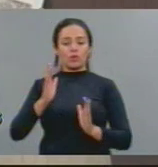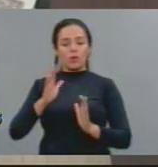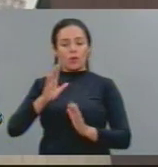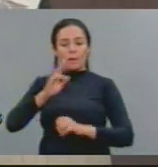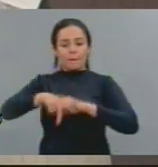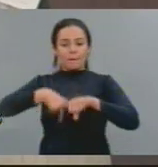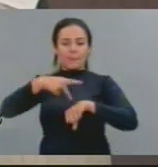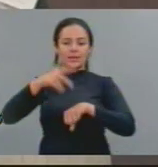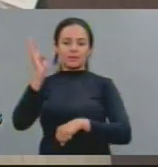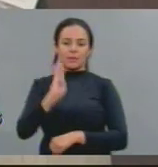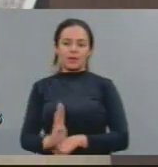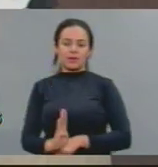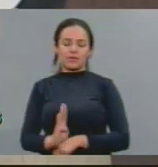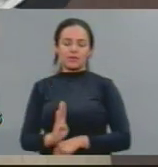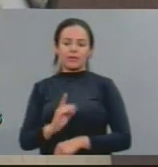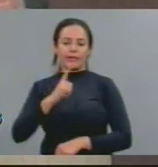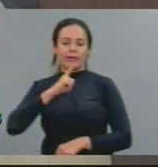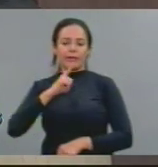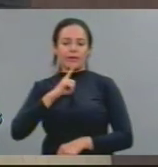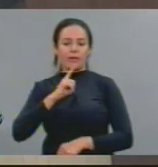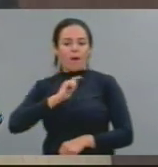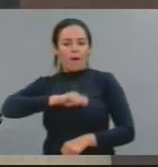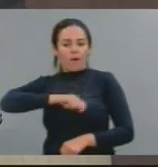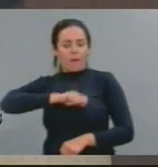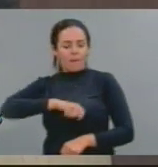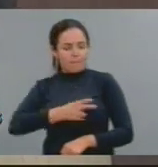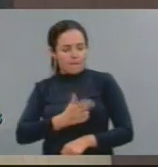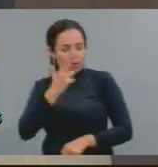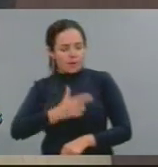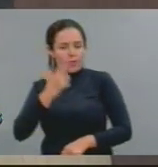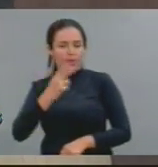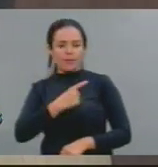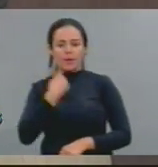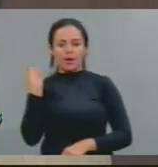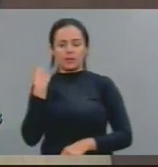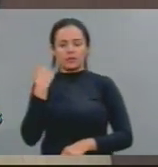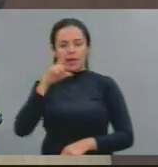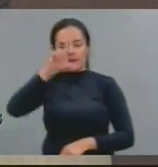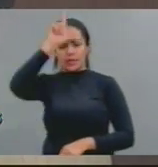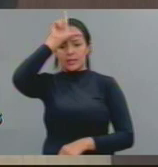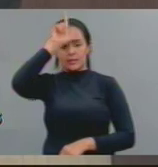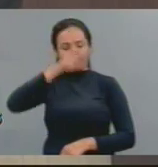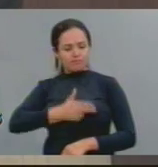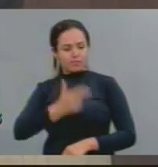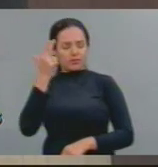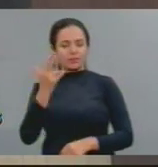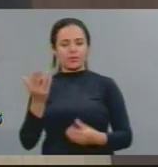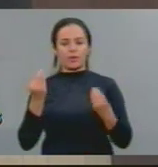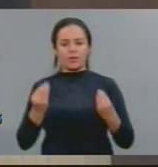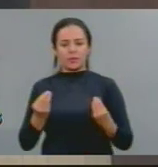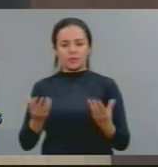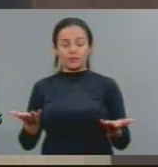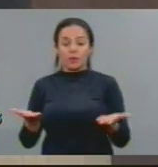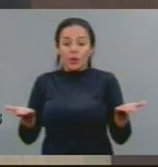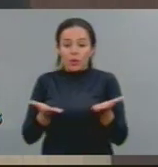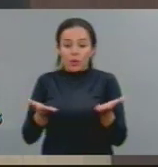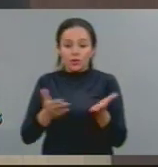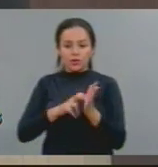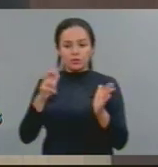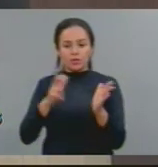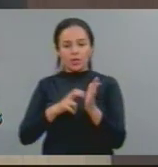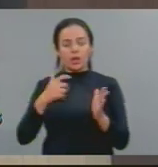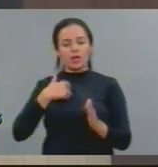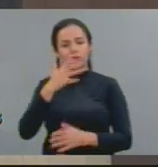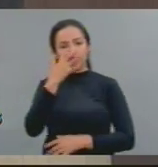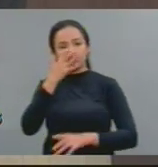a violência no campo. Hoje, muito cedo pela manhã, antes de sair de casa, via na televisão a